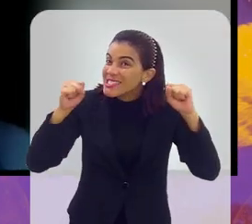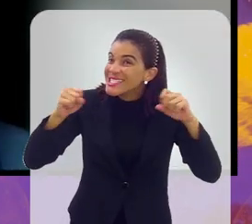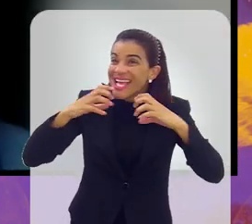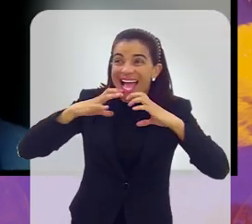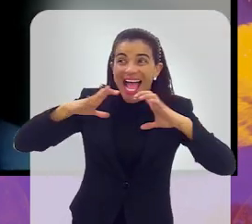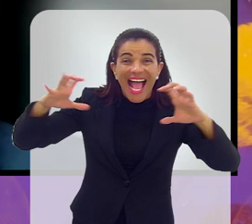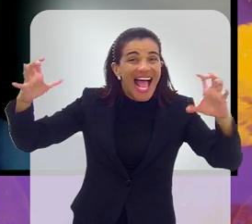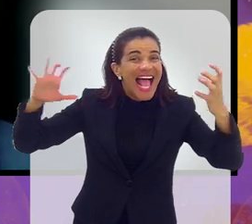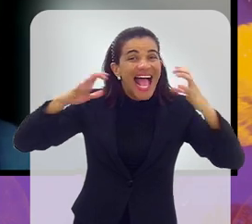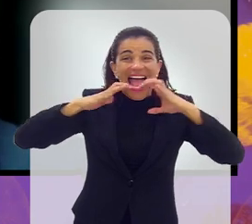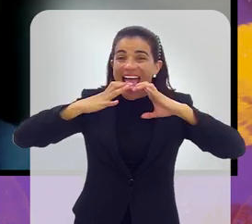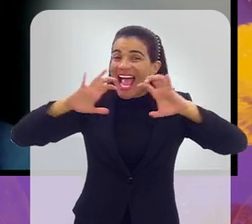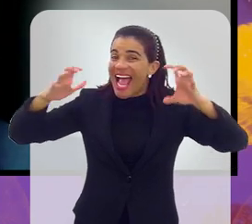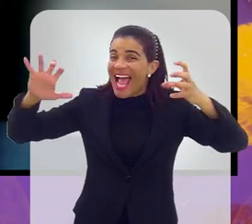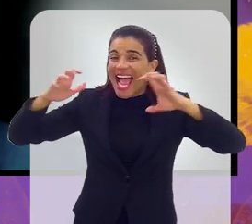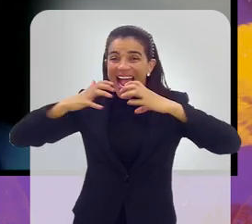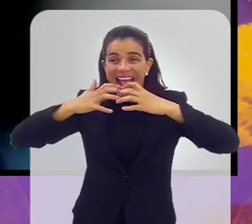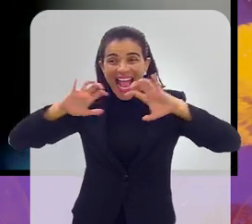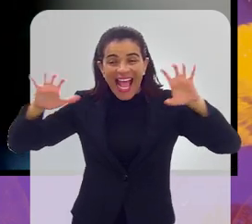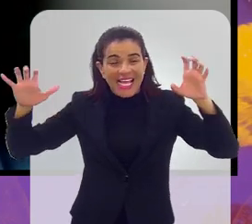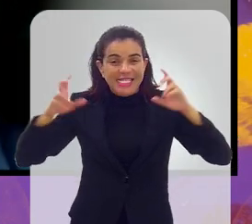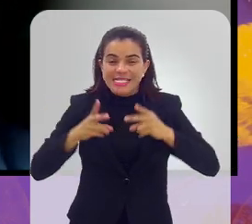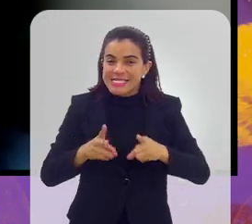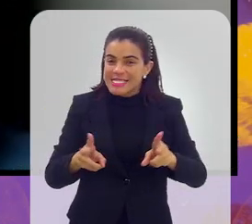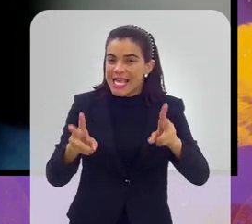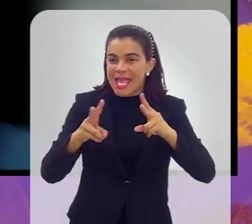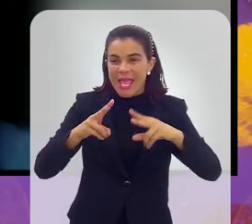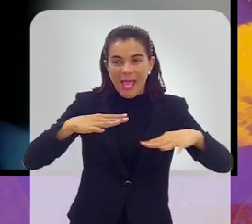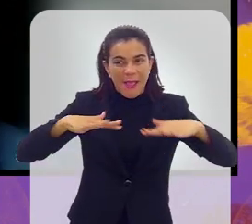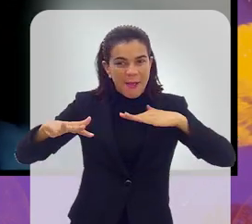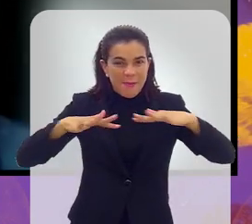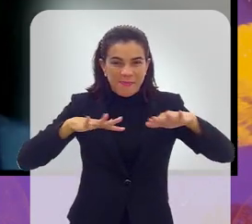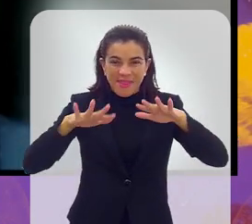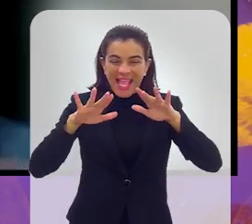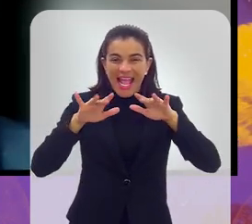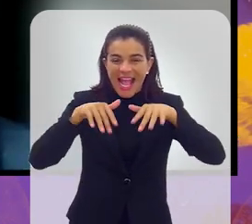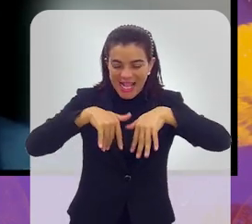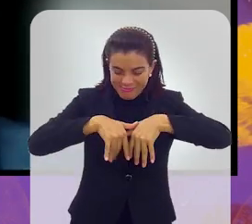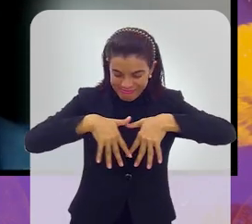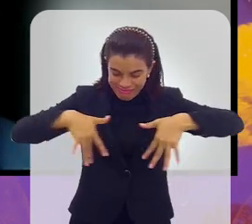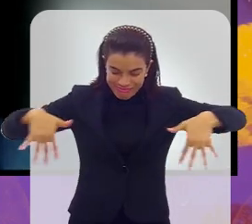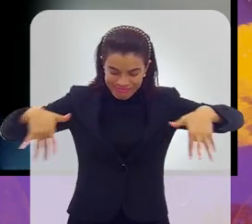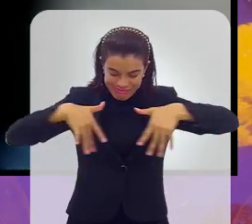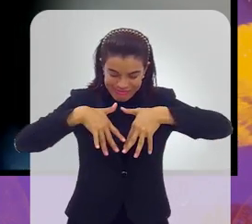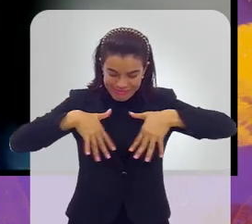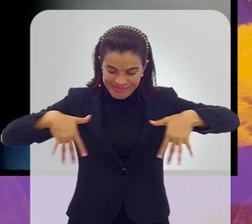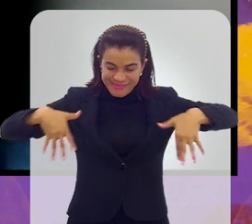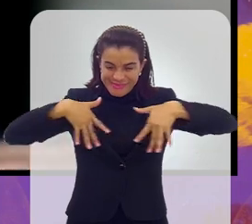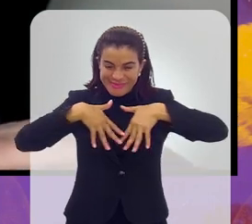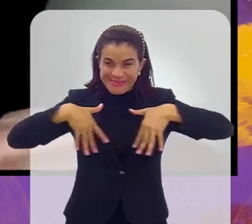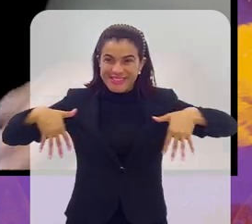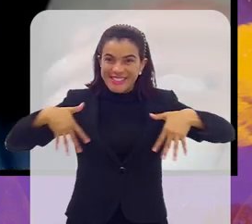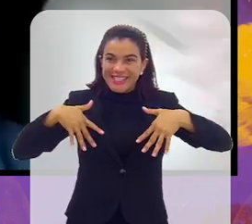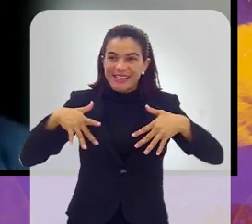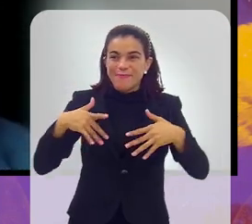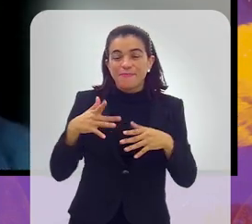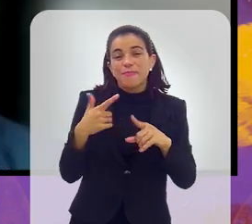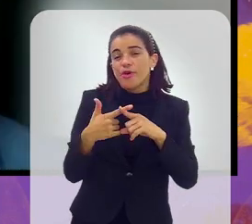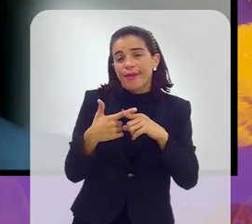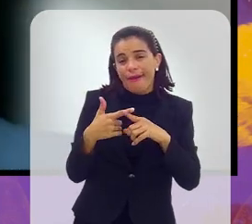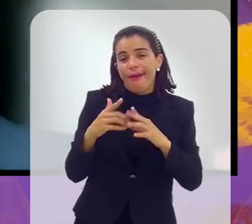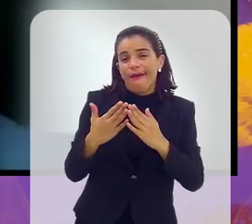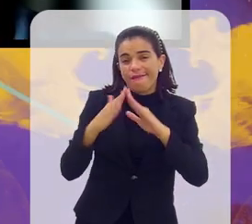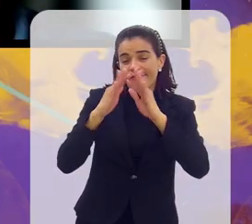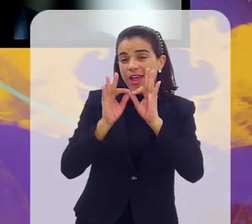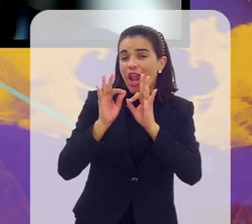fervorosamente, com certeza. Todos os jogos ficam ali com a arquibancada lotada, mesmo que a favela seja